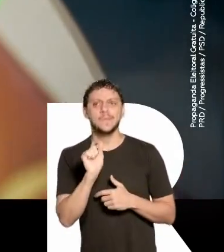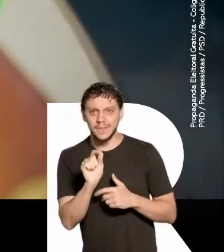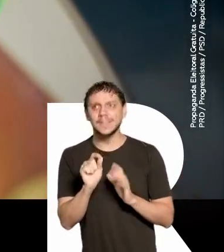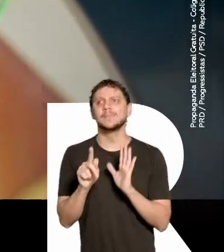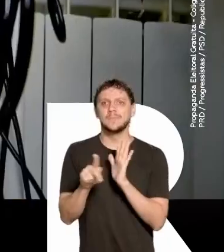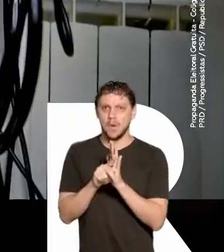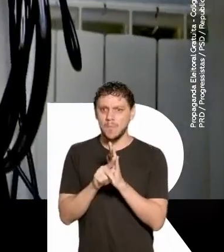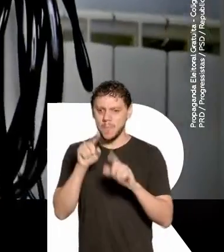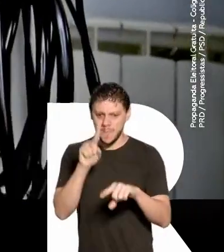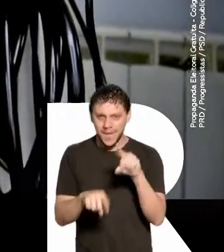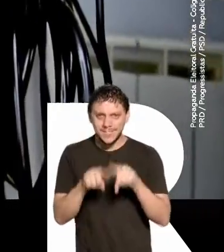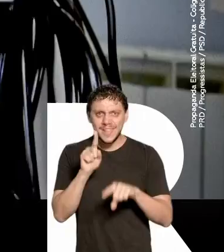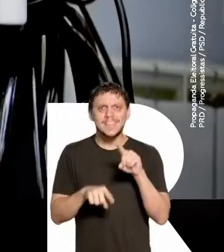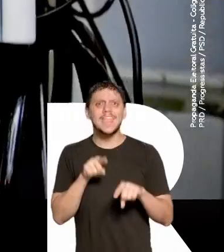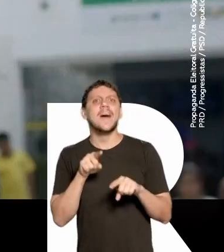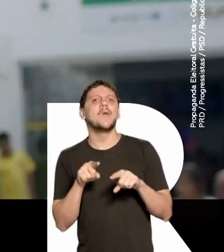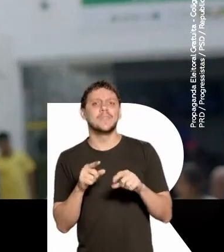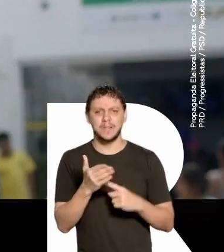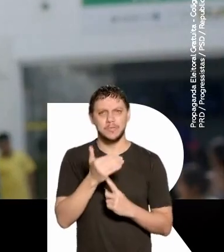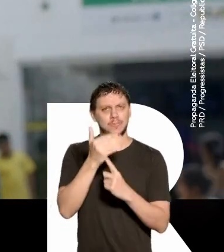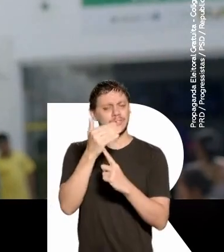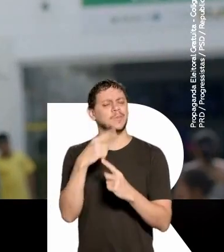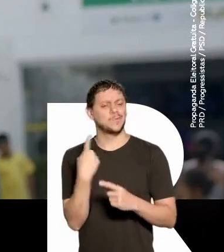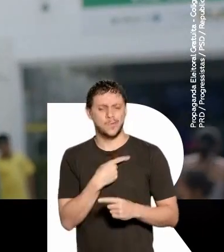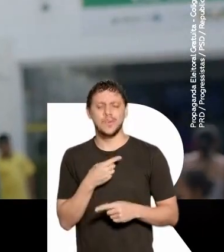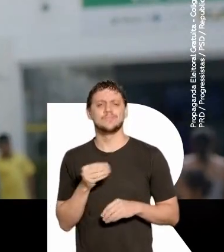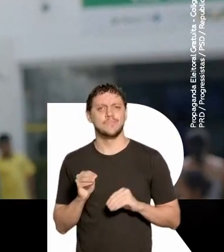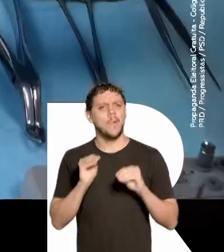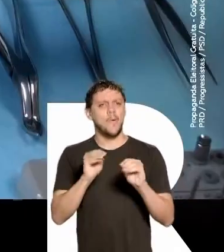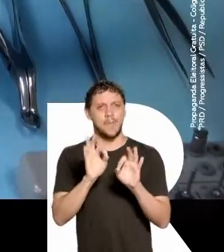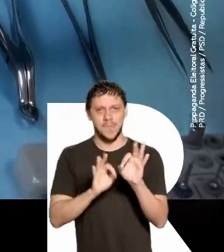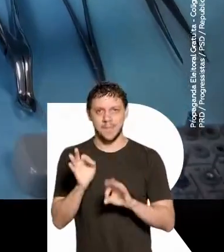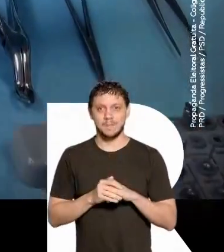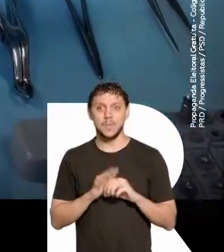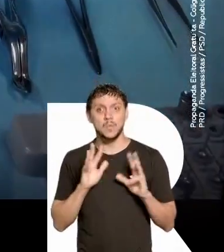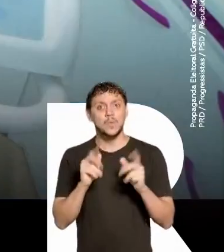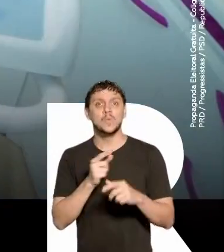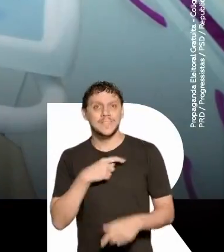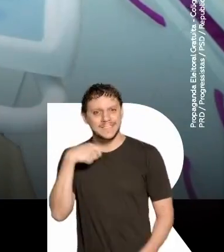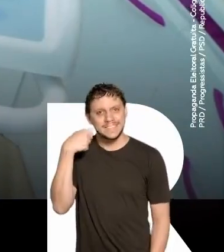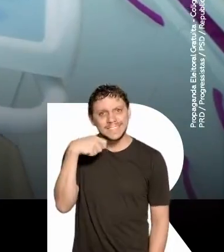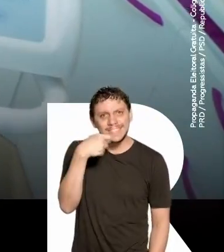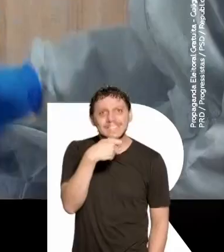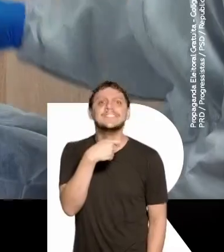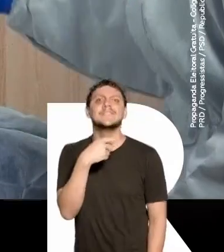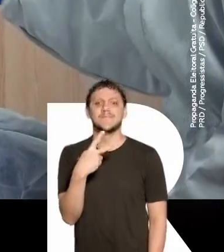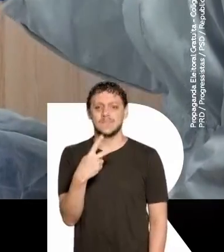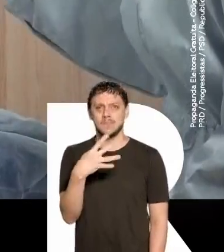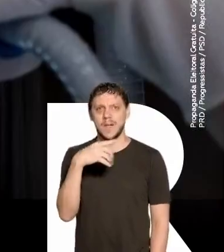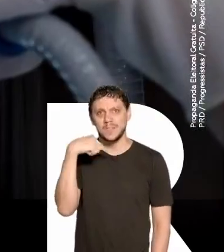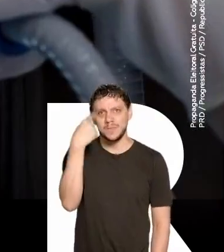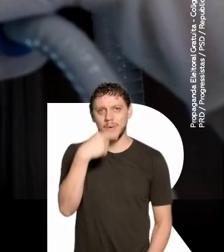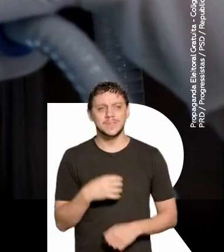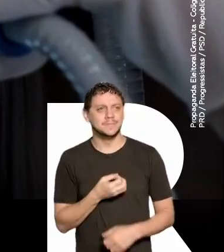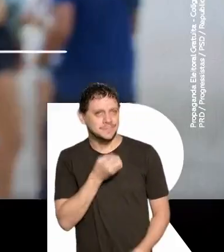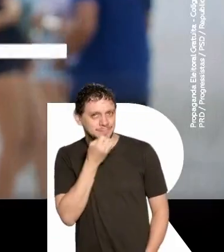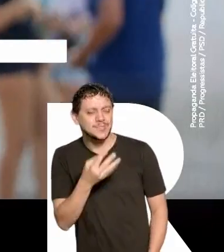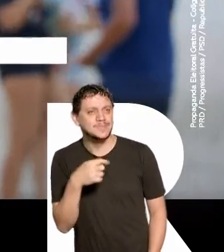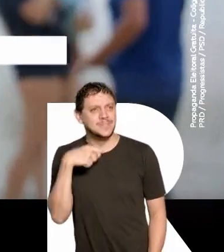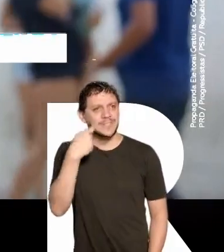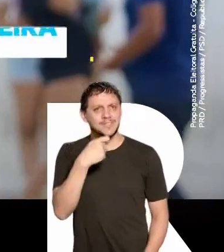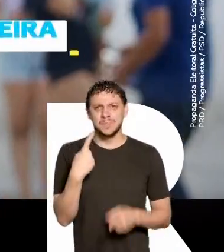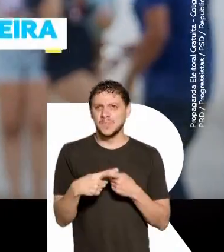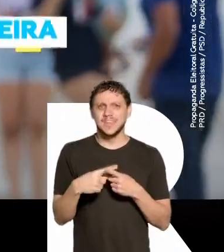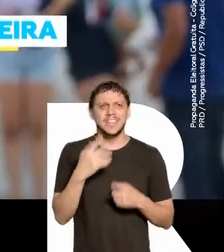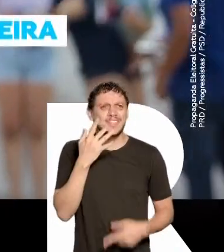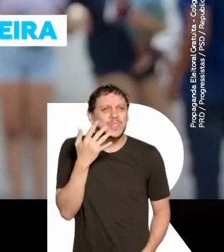equipamentos, nós estamos colocando. Todas as UFAs que eu estou inaugurando tem serviço odontológico. Dentista, 24 horas. É